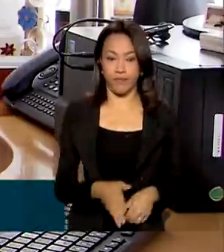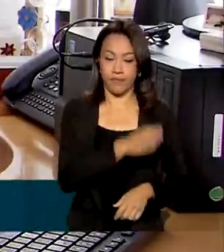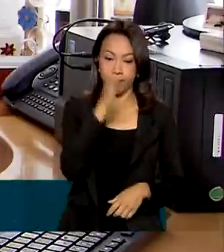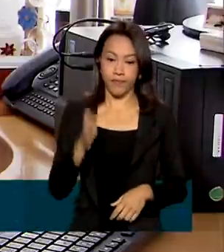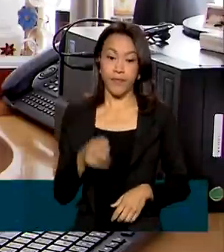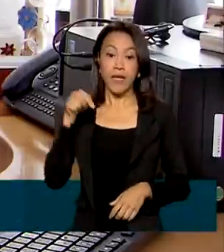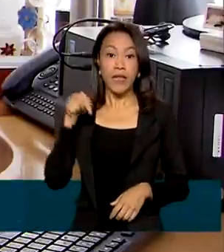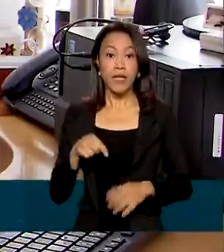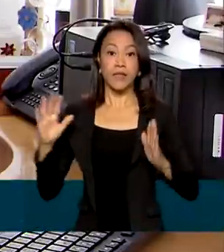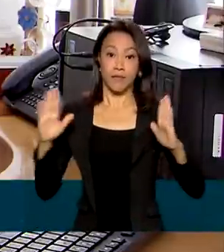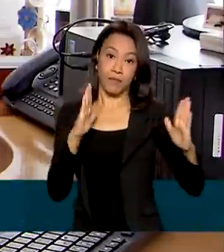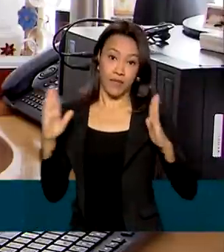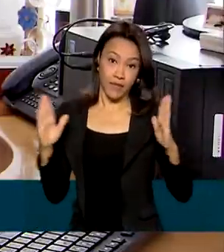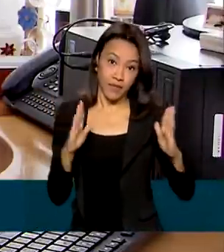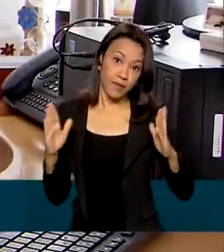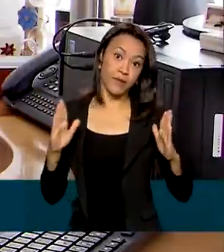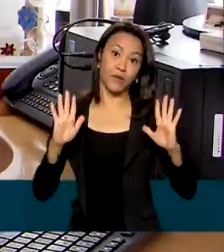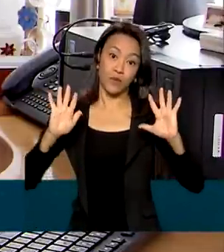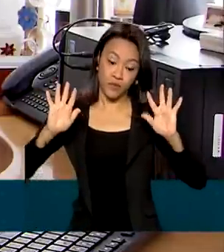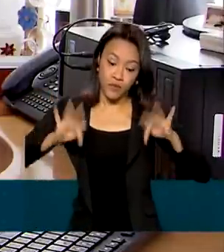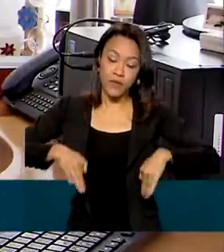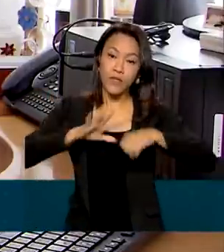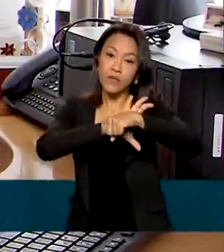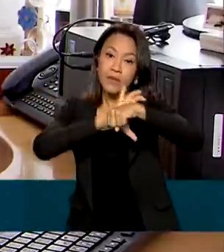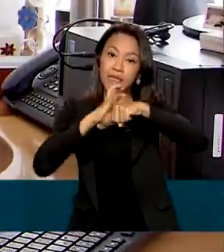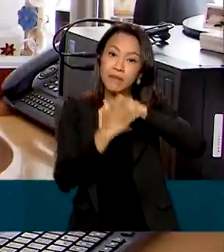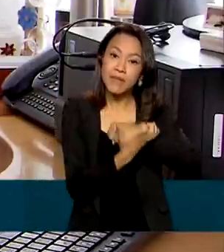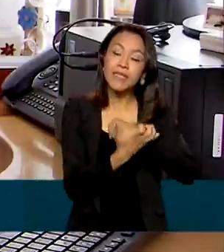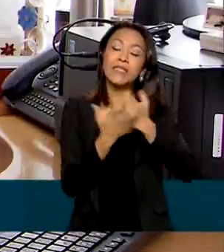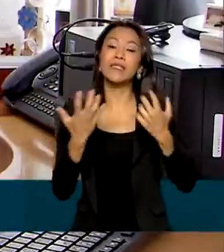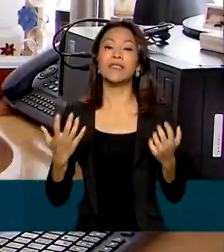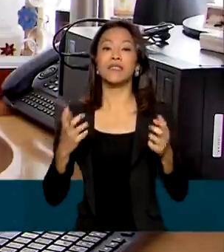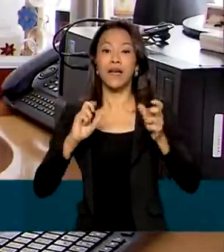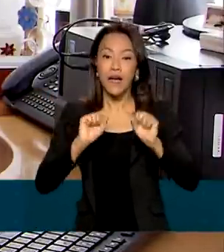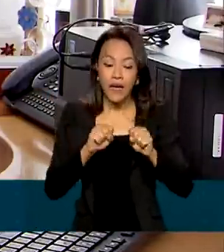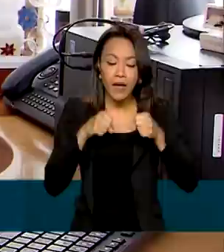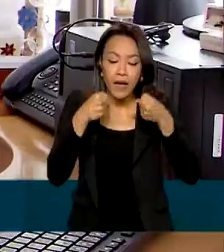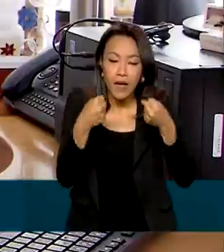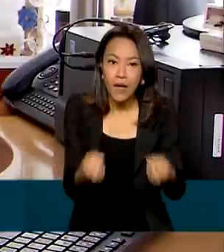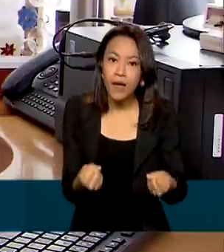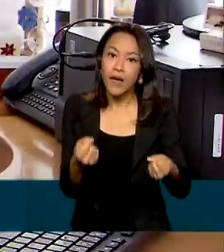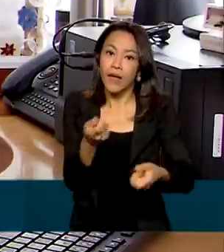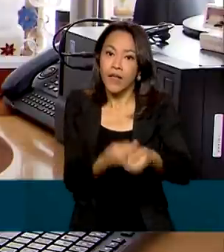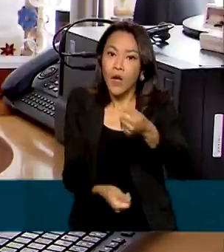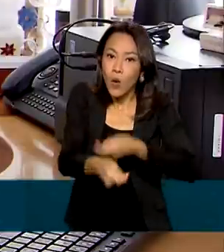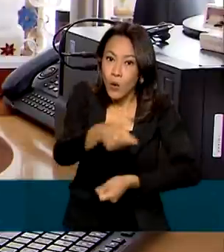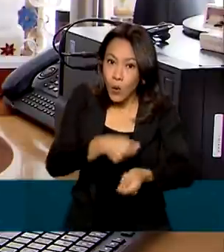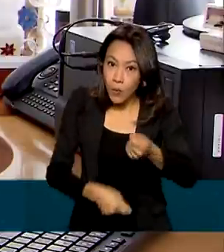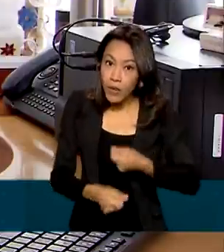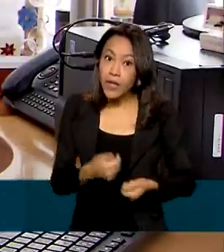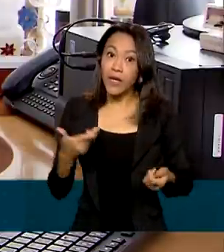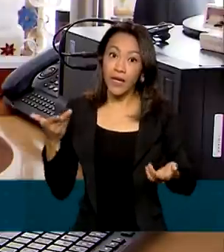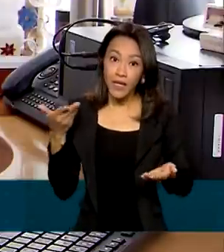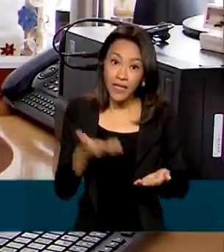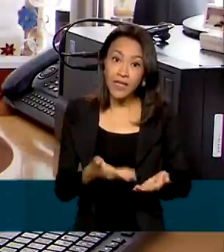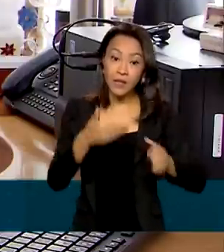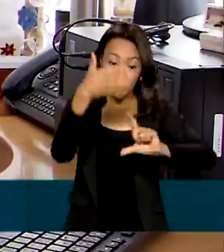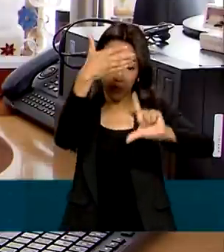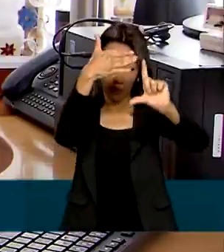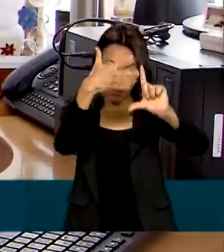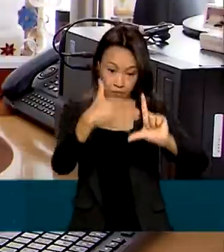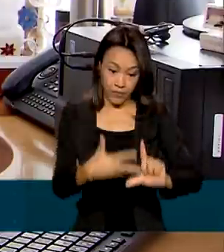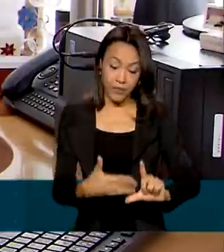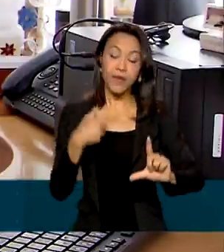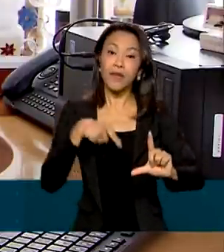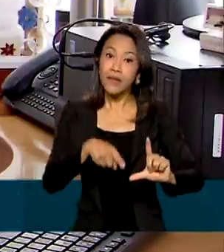certamente de final de pandemia, de recuperação da economia, é um sistema e um serviço que muito